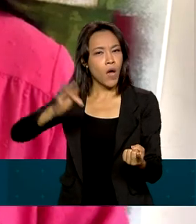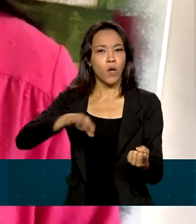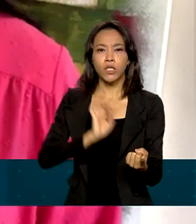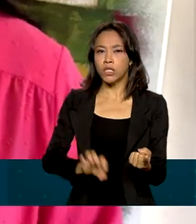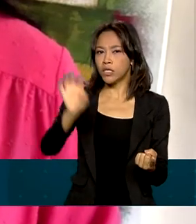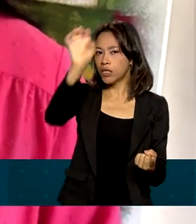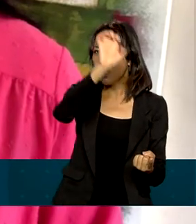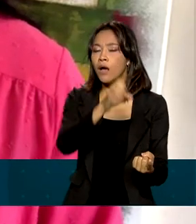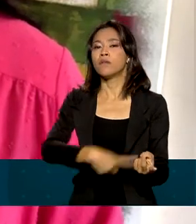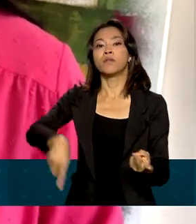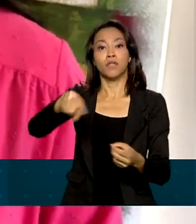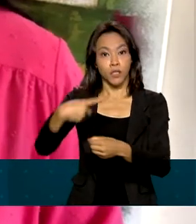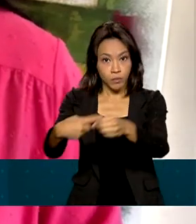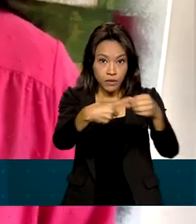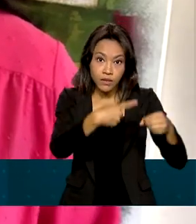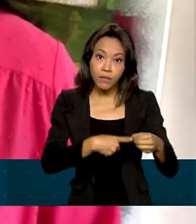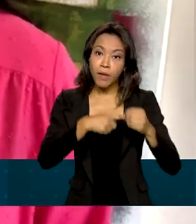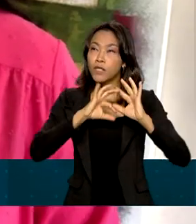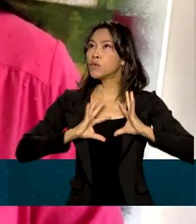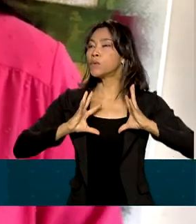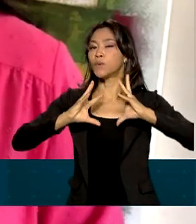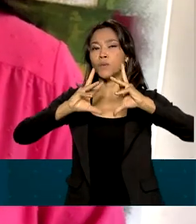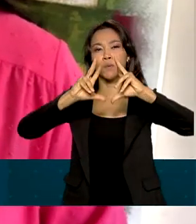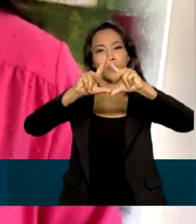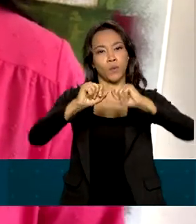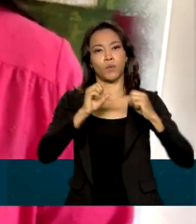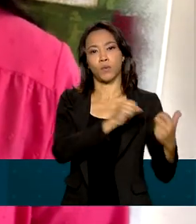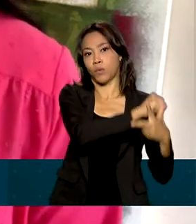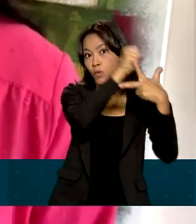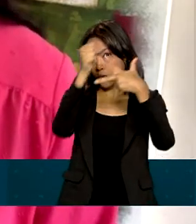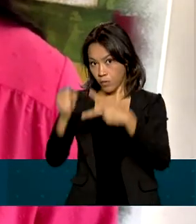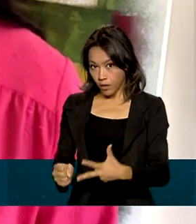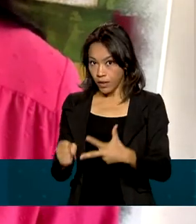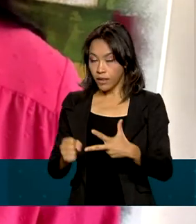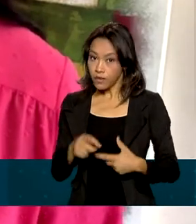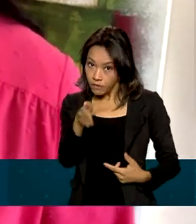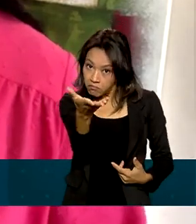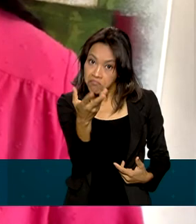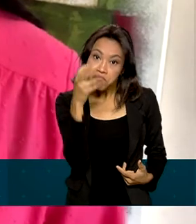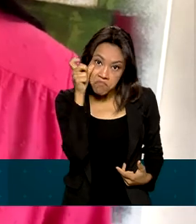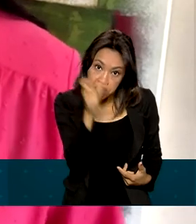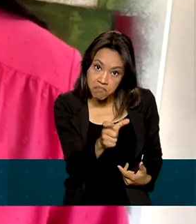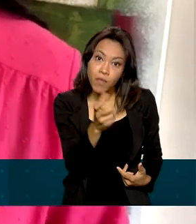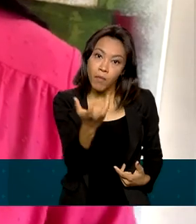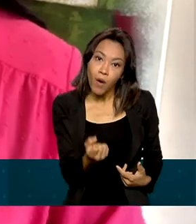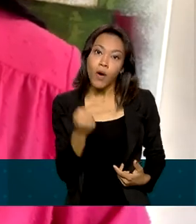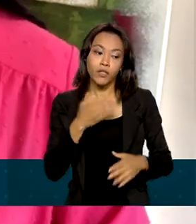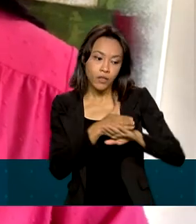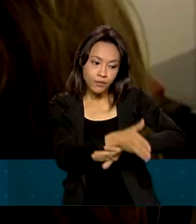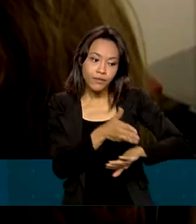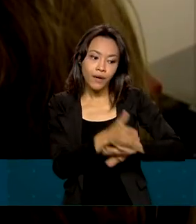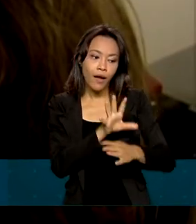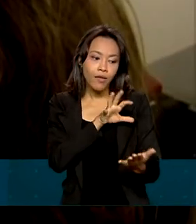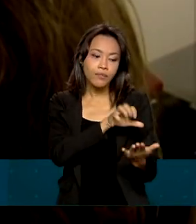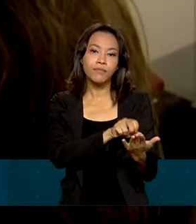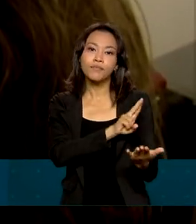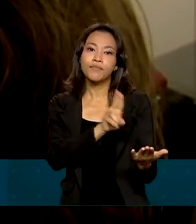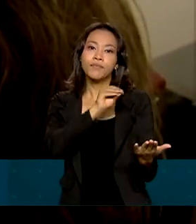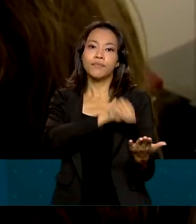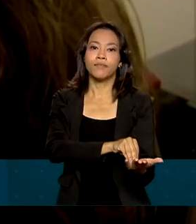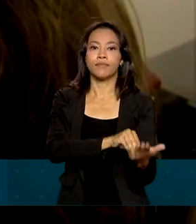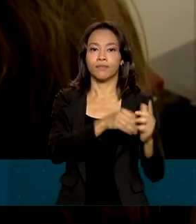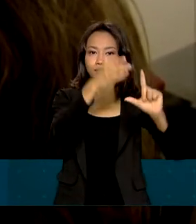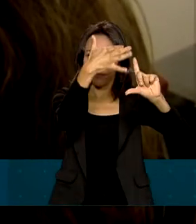estaduais e municipais de todos os poderes. E os interessados podem fazer a adesão. Só no